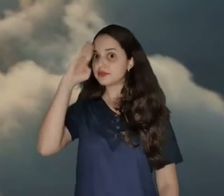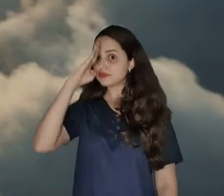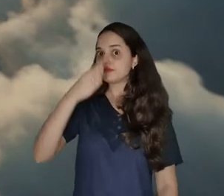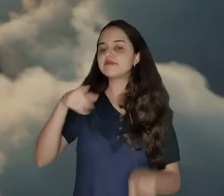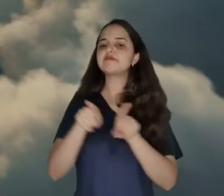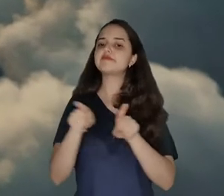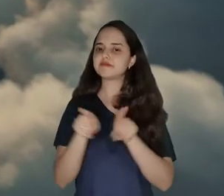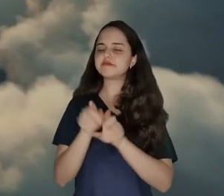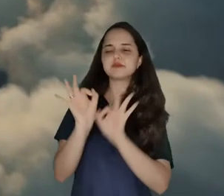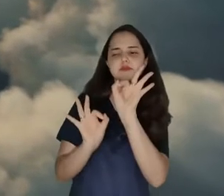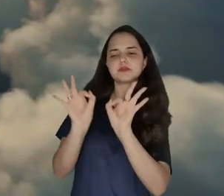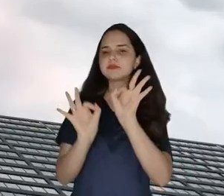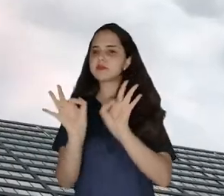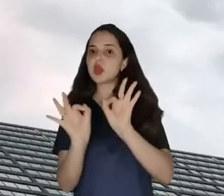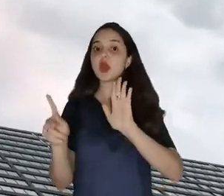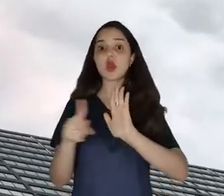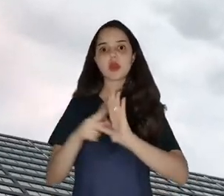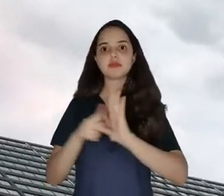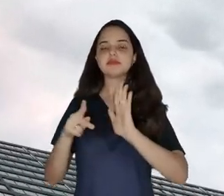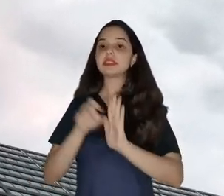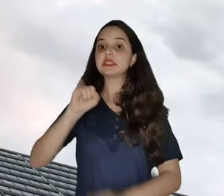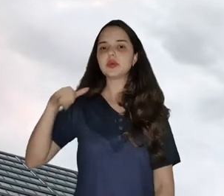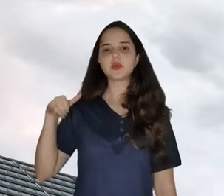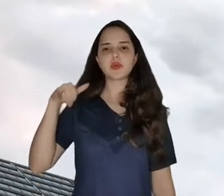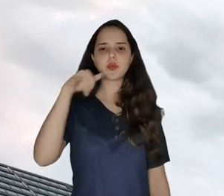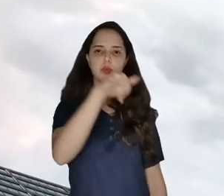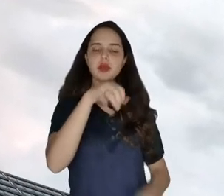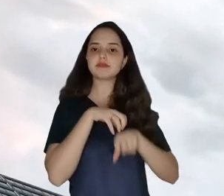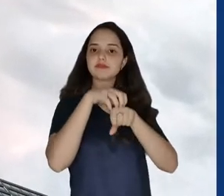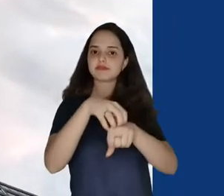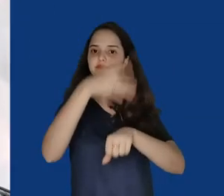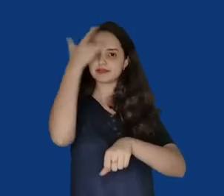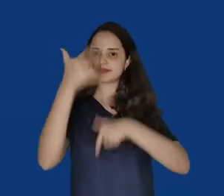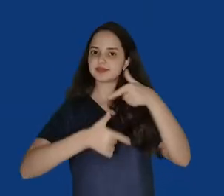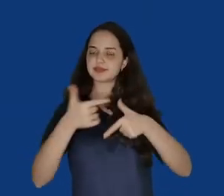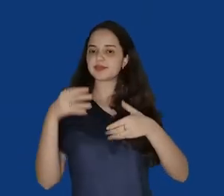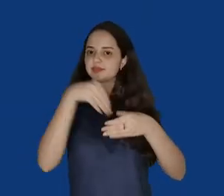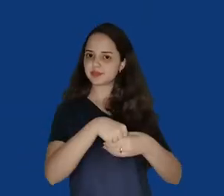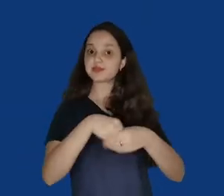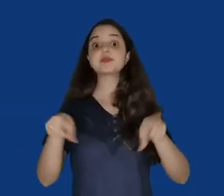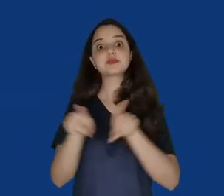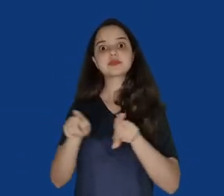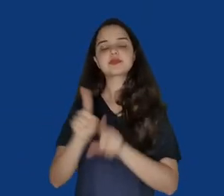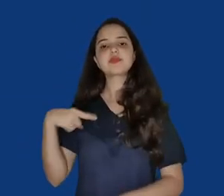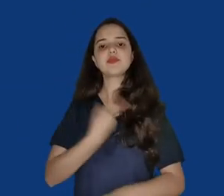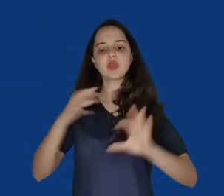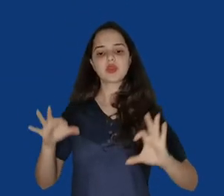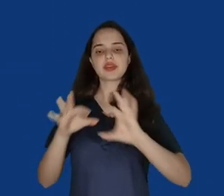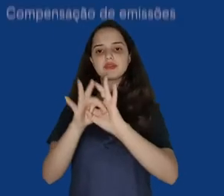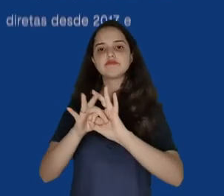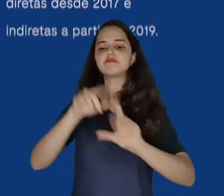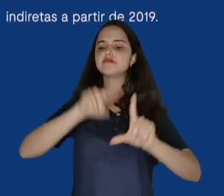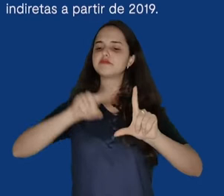diretas e parte das indiretas, aquelas decorrentes de viagens aéreas e transporte de funcionários. Passamos também a